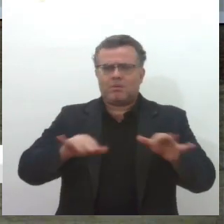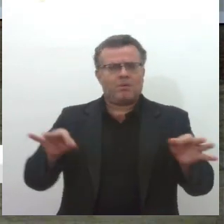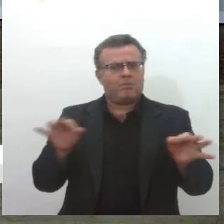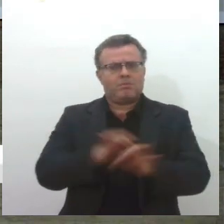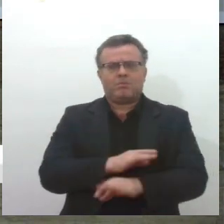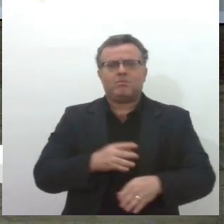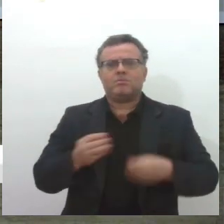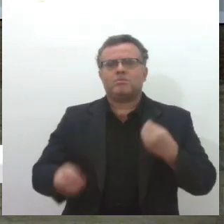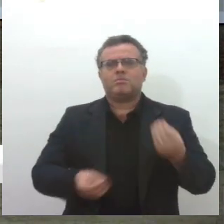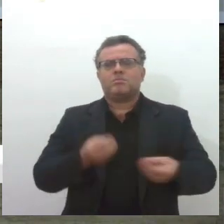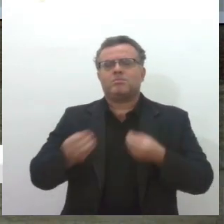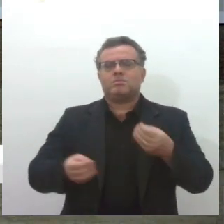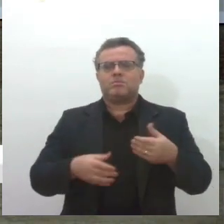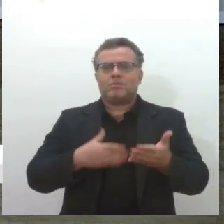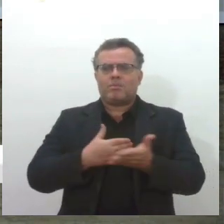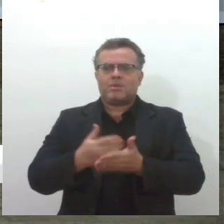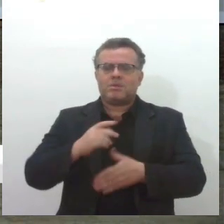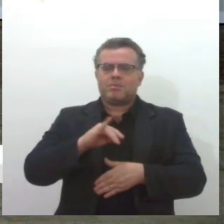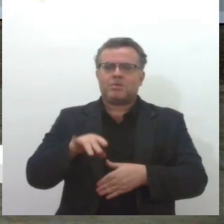começando aí por Jeane?